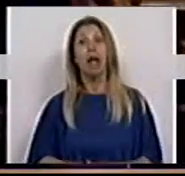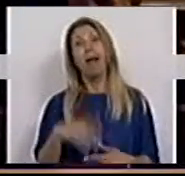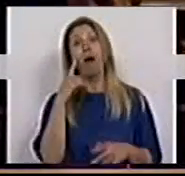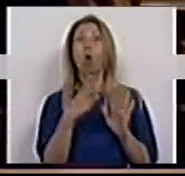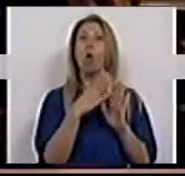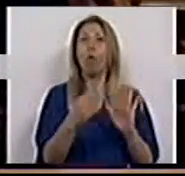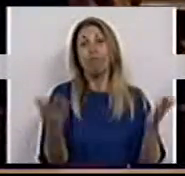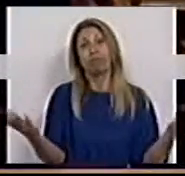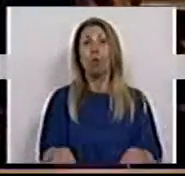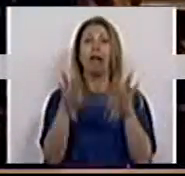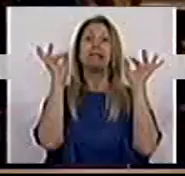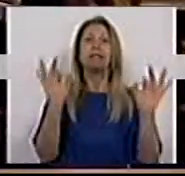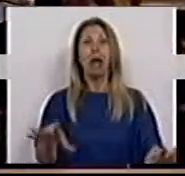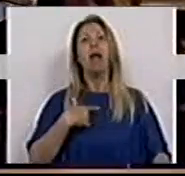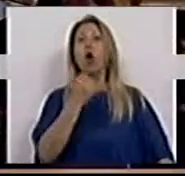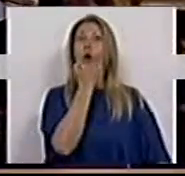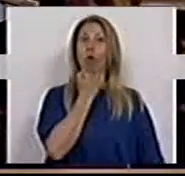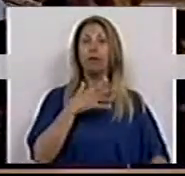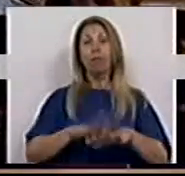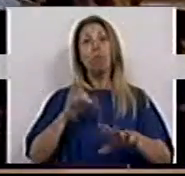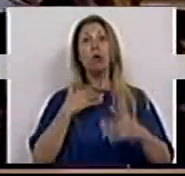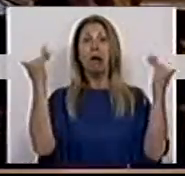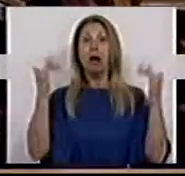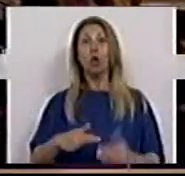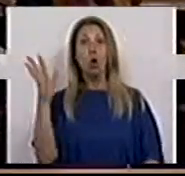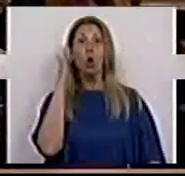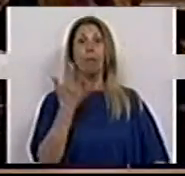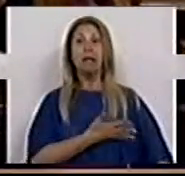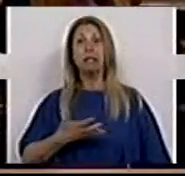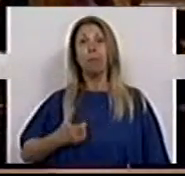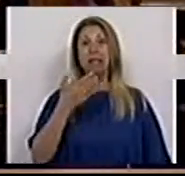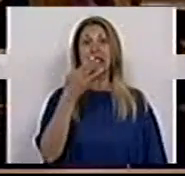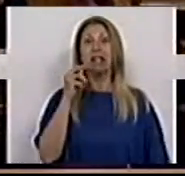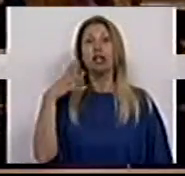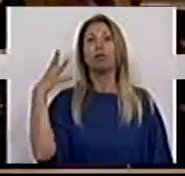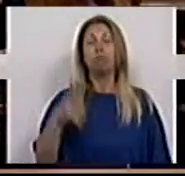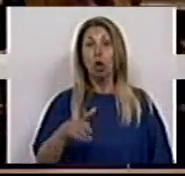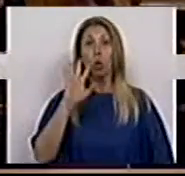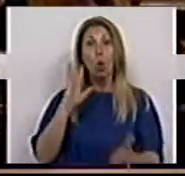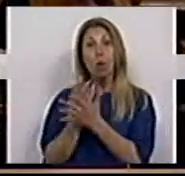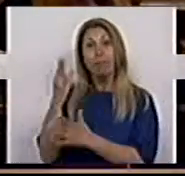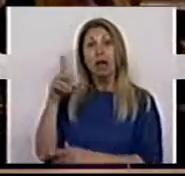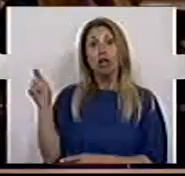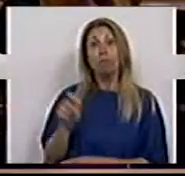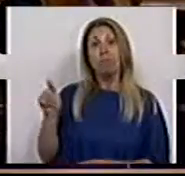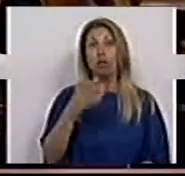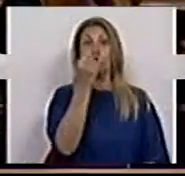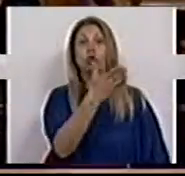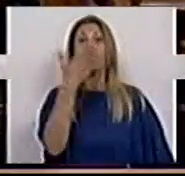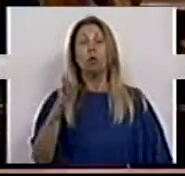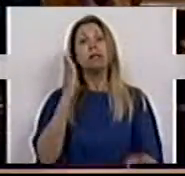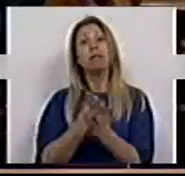congratula por ter reduzido o número de desempregados em 73 mil nestes últimos trimestres, desde o último trimestre de 2011 até o último